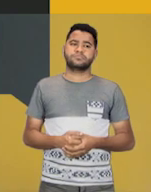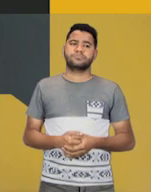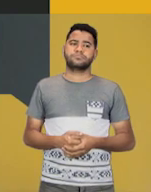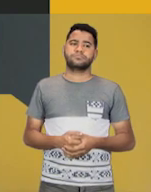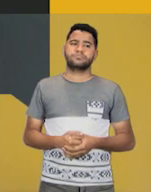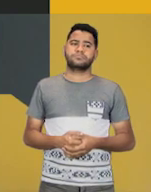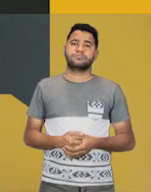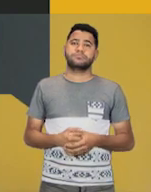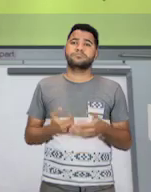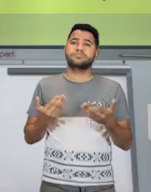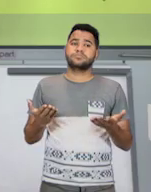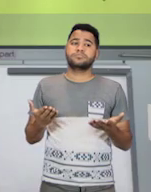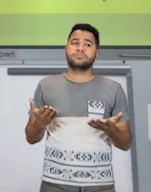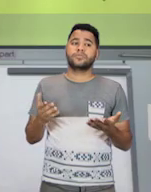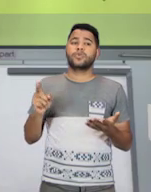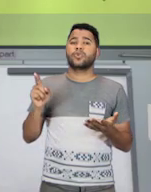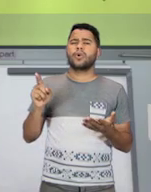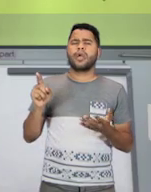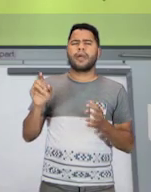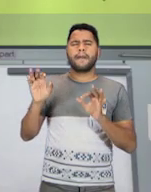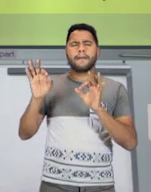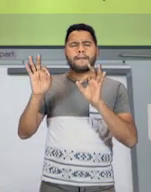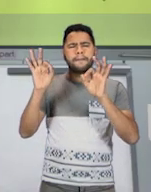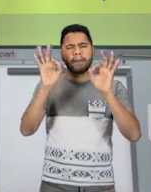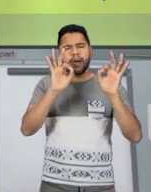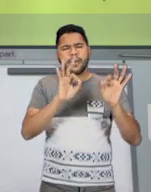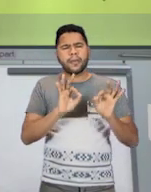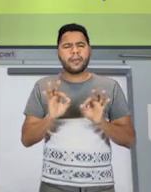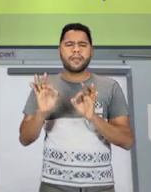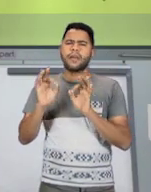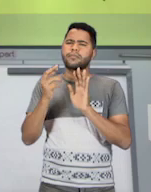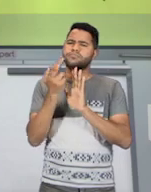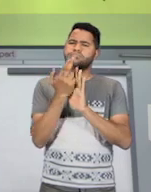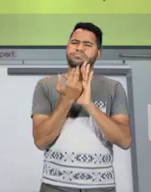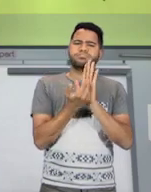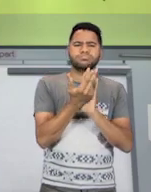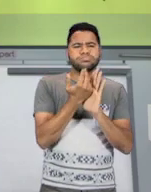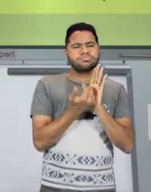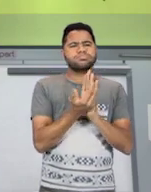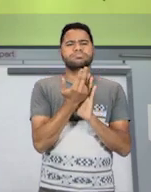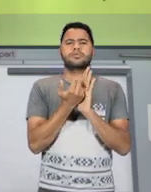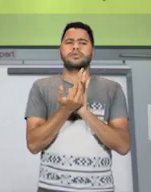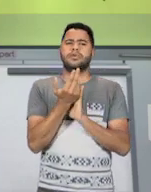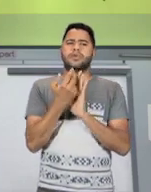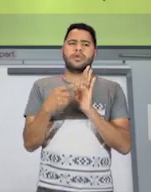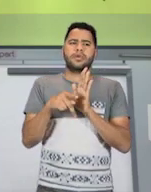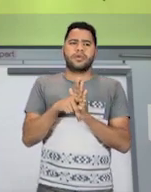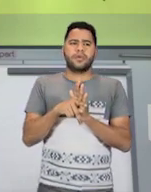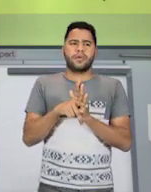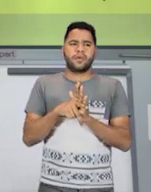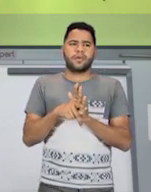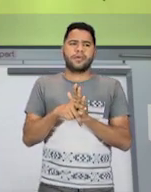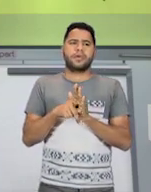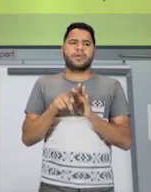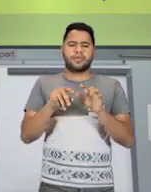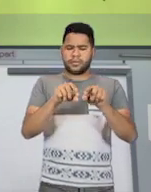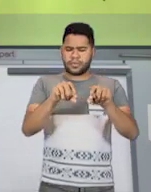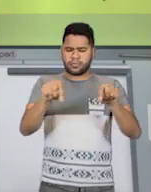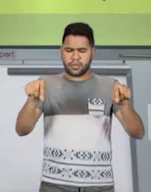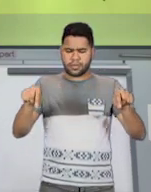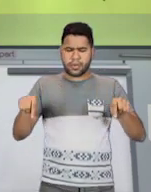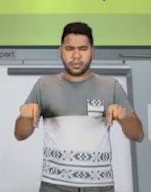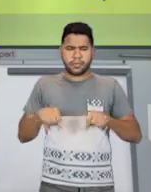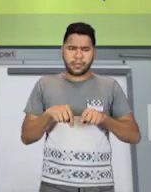plant. Então, ela fez aí muitas obras, né? Ela fez as plantas das obras hidroelétricas